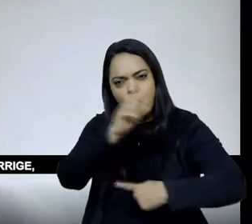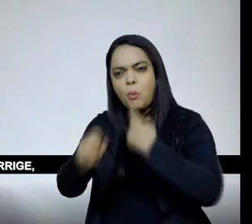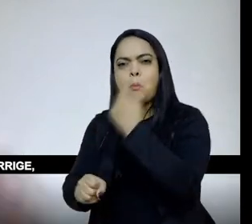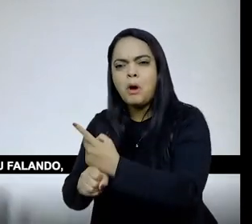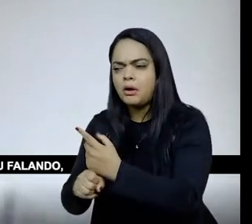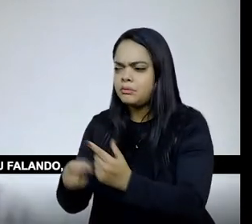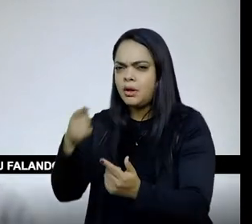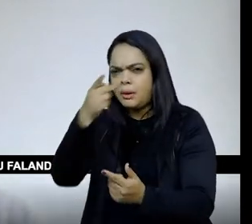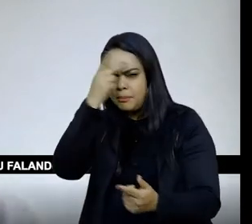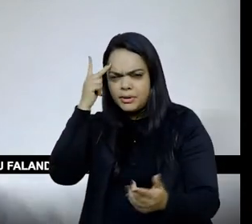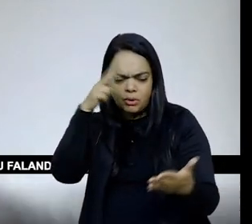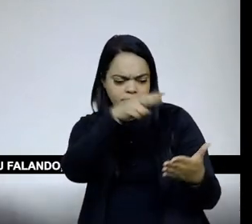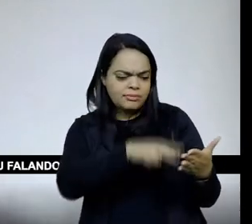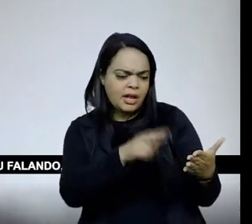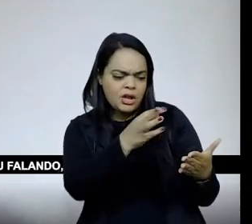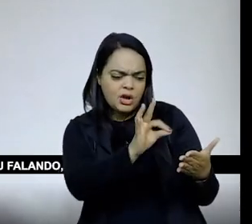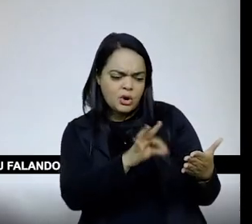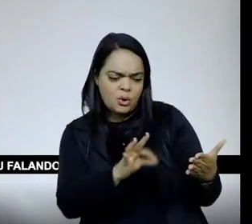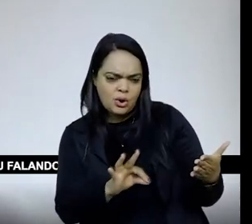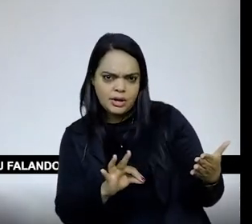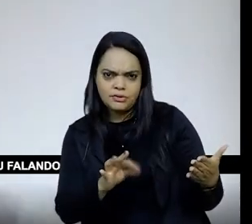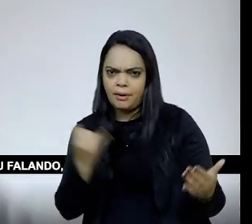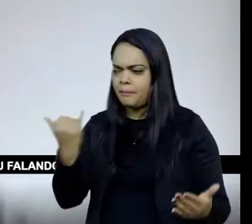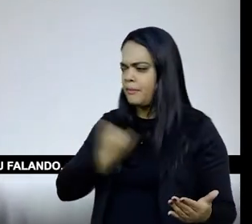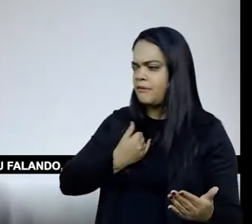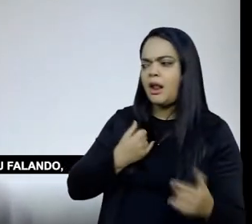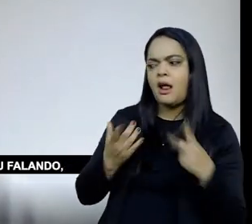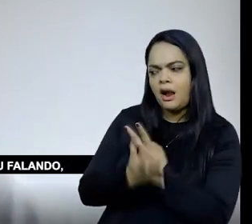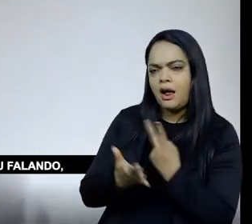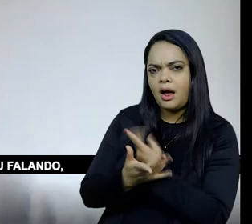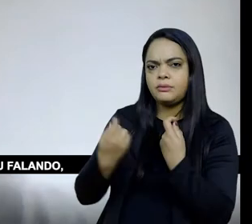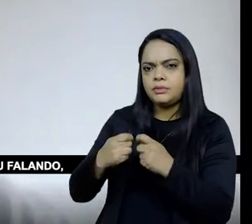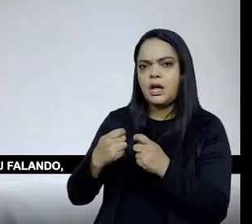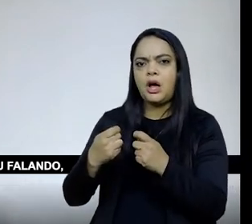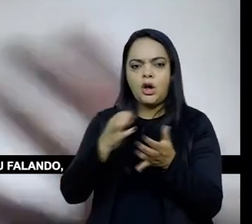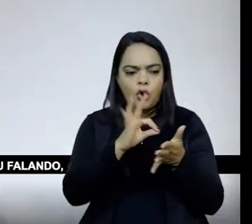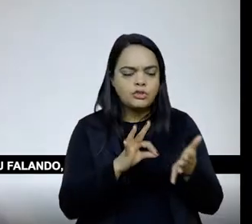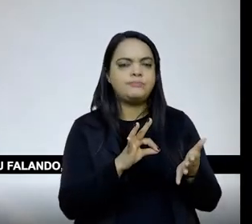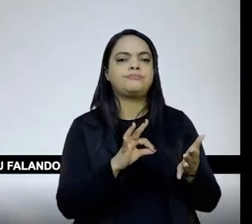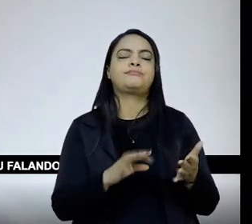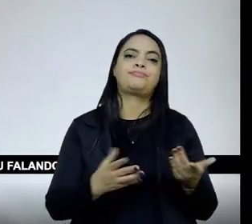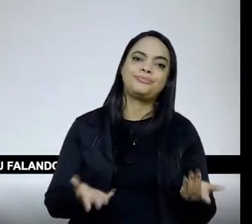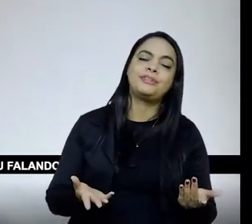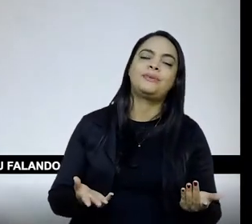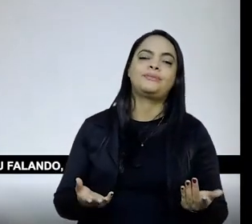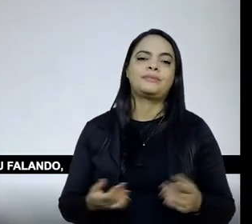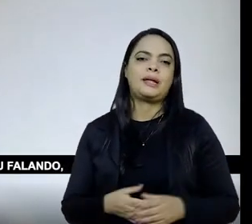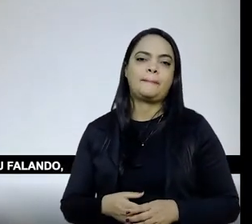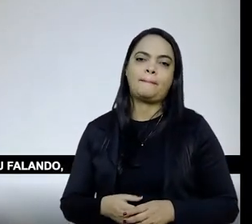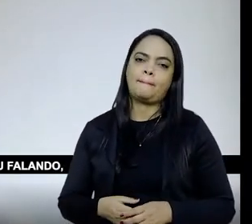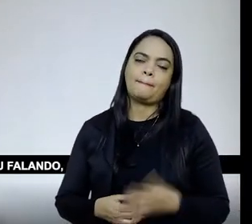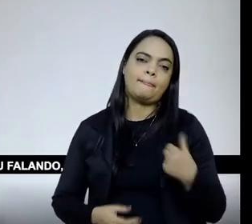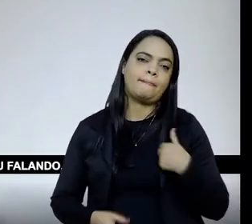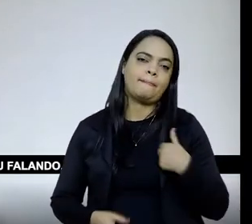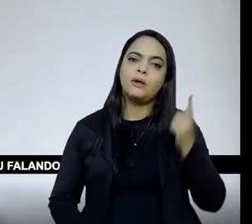corrige, me faz voltar, me faz rever, etc. Ou seja, eu não consigo ler a bibliografia completa